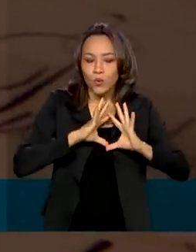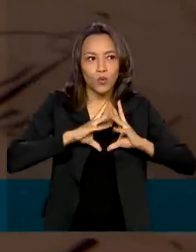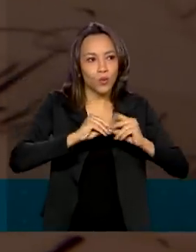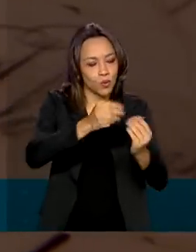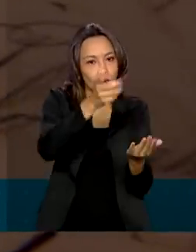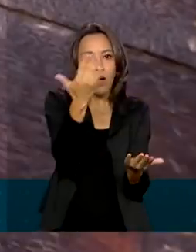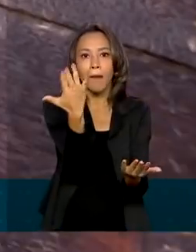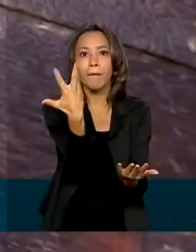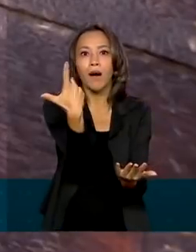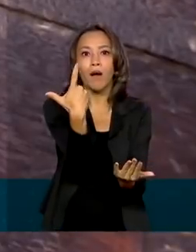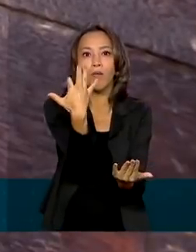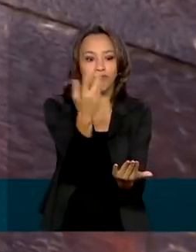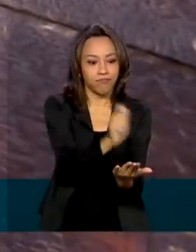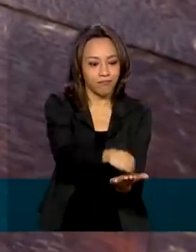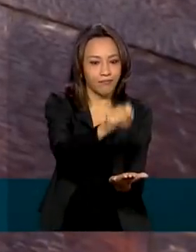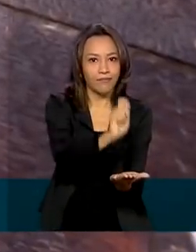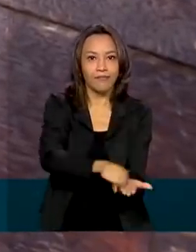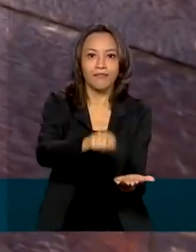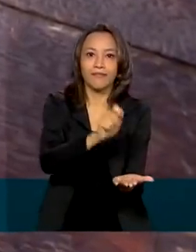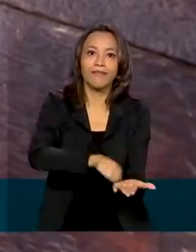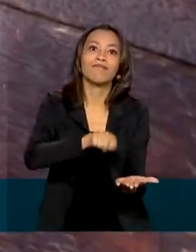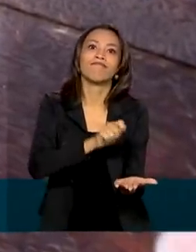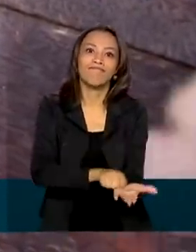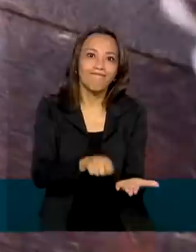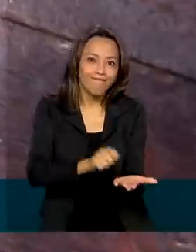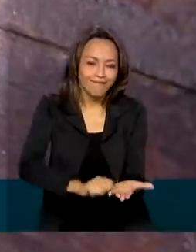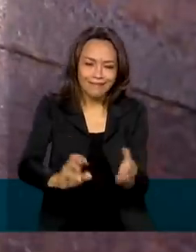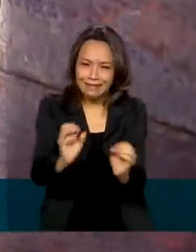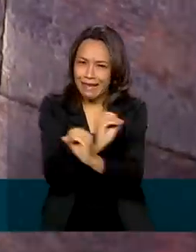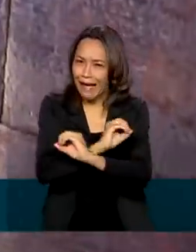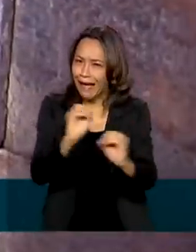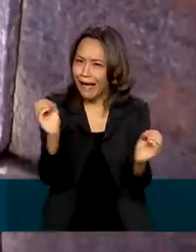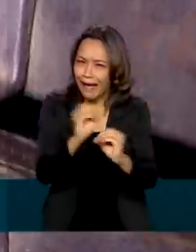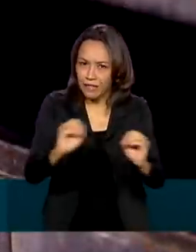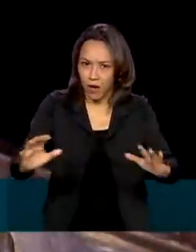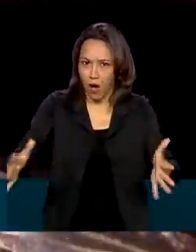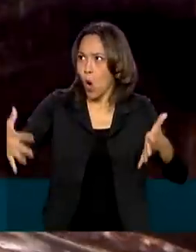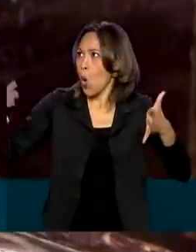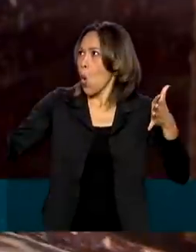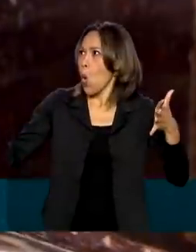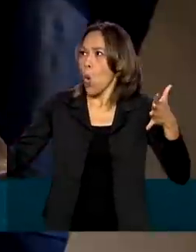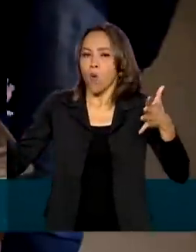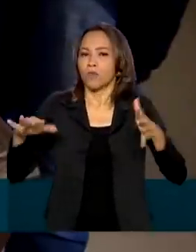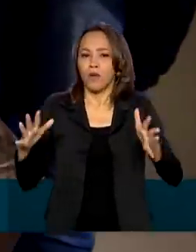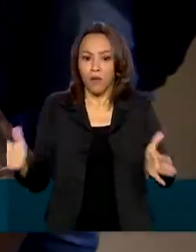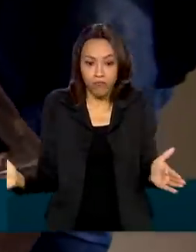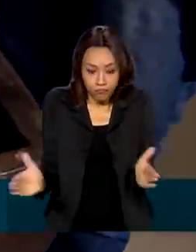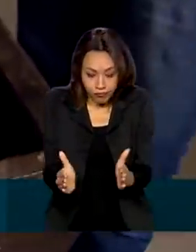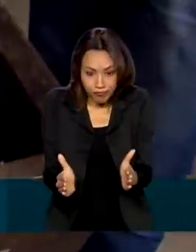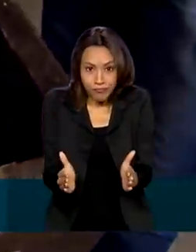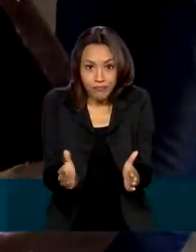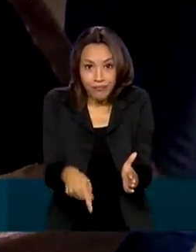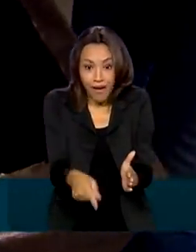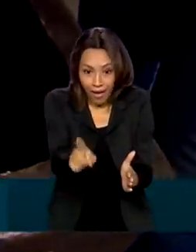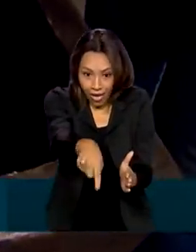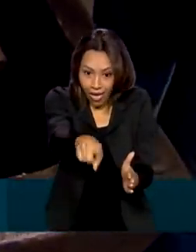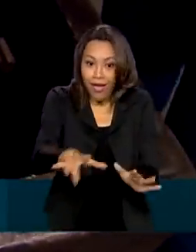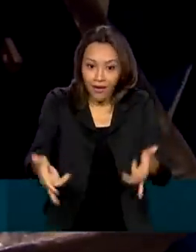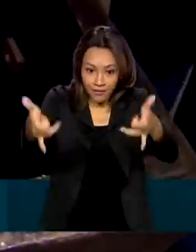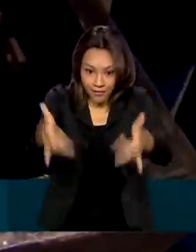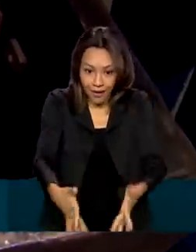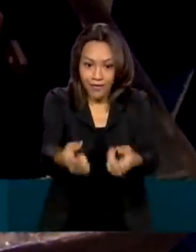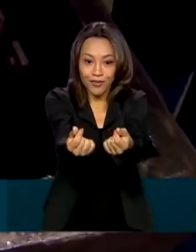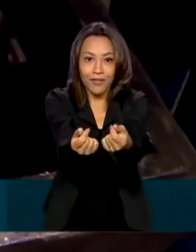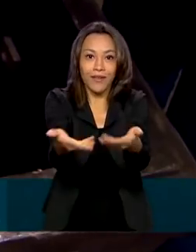escrito à mão. E naquela época, nada de grandes cofres e seus segredos. Um baú era o